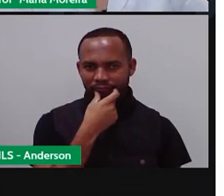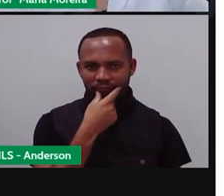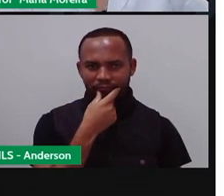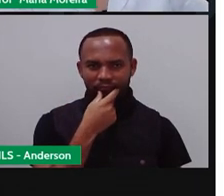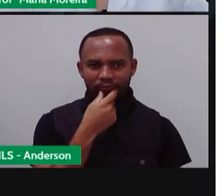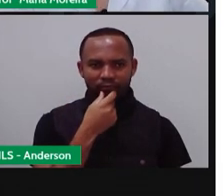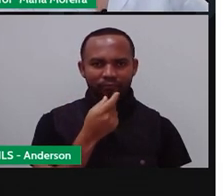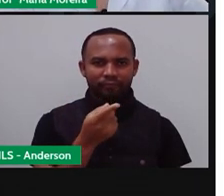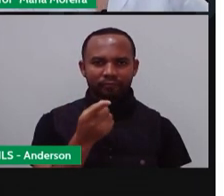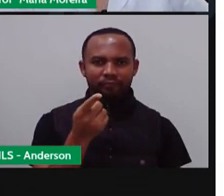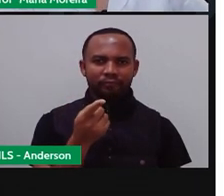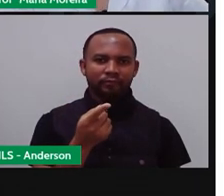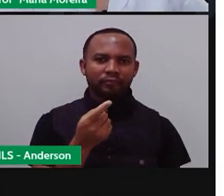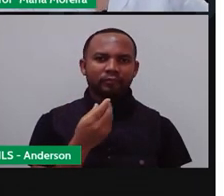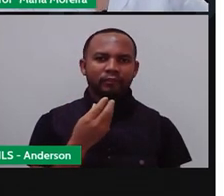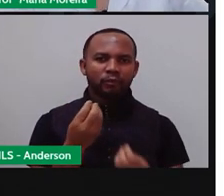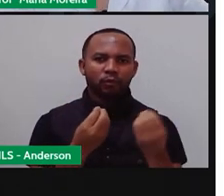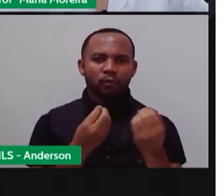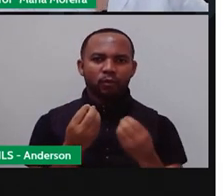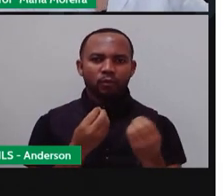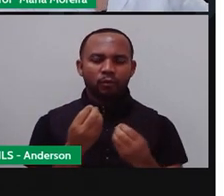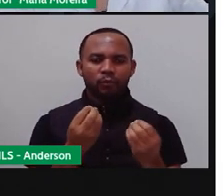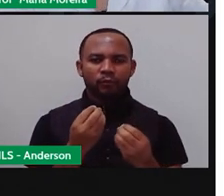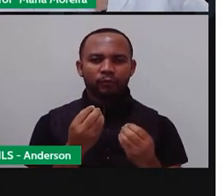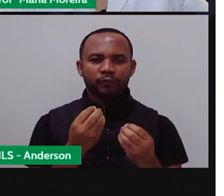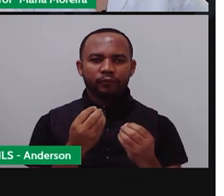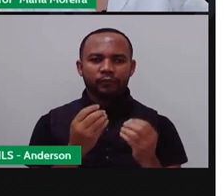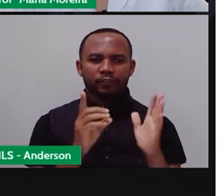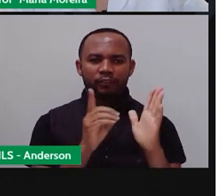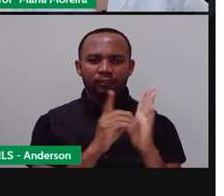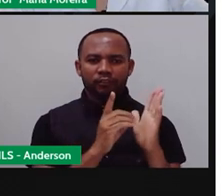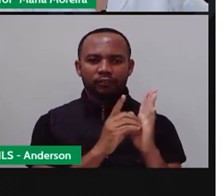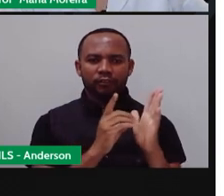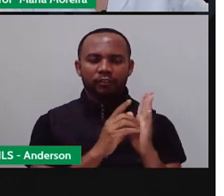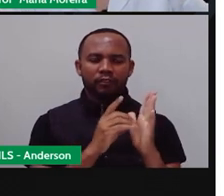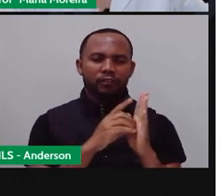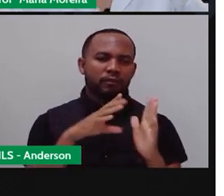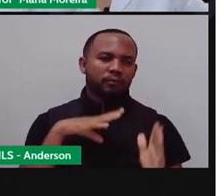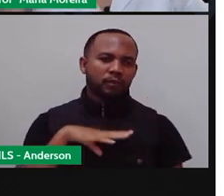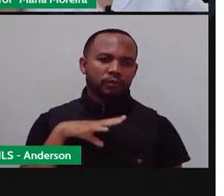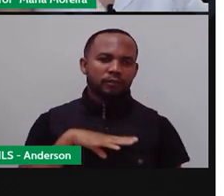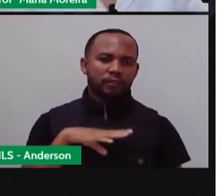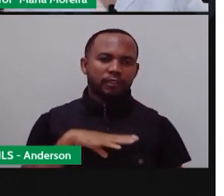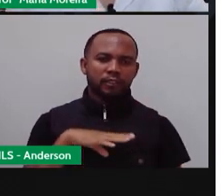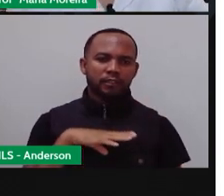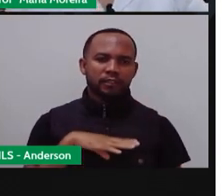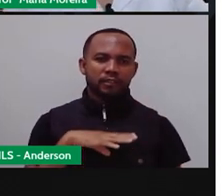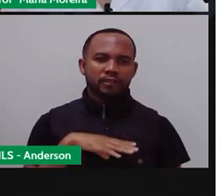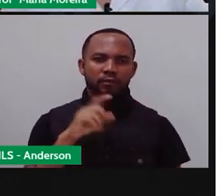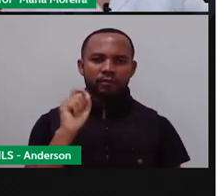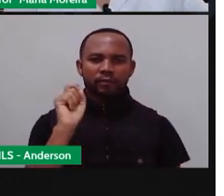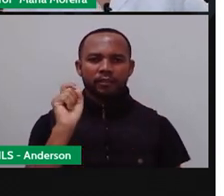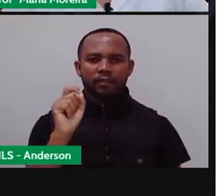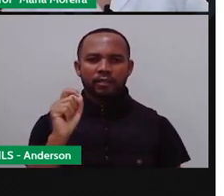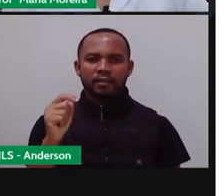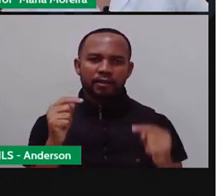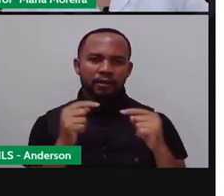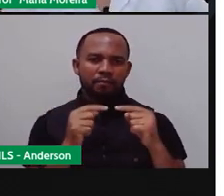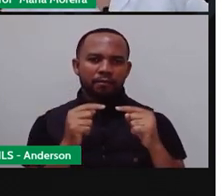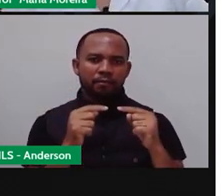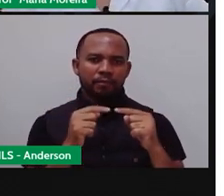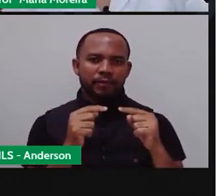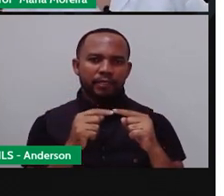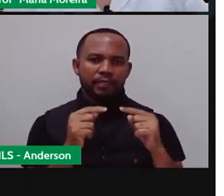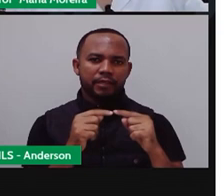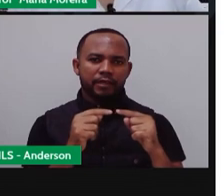Bom, de acordo com a definição do dicionário, né, da língua portuguesa, né, de um dos dicionários aí, o Larousse, a